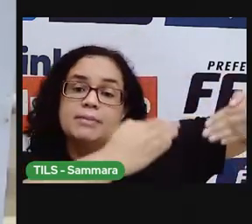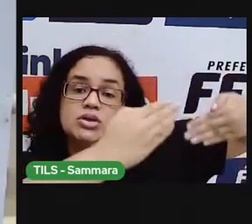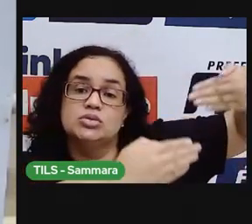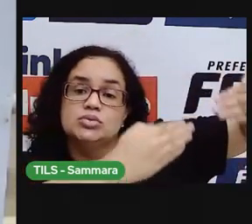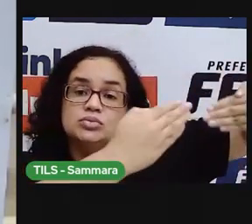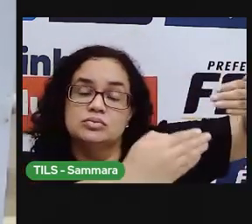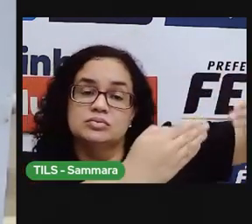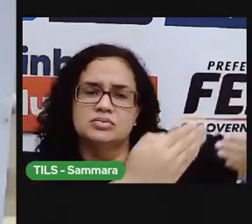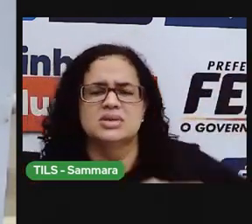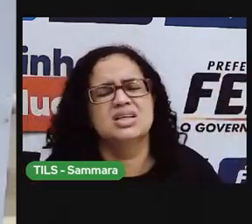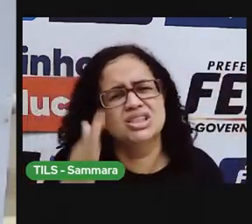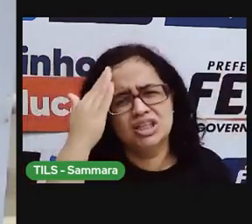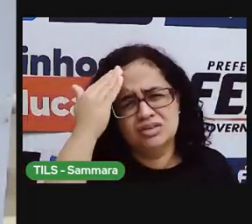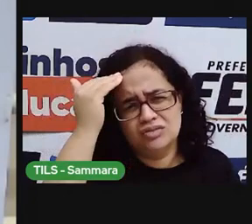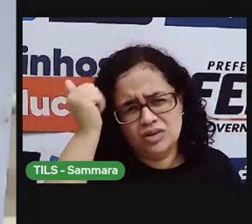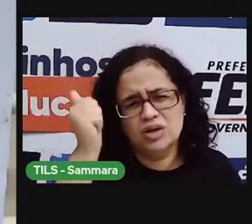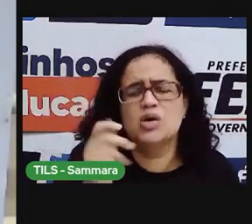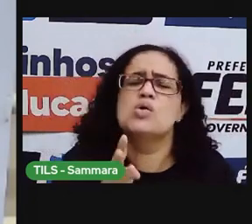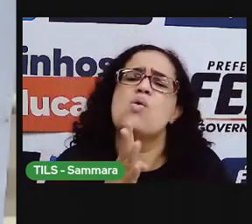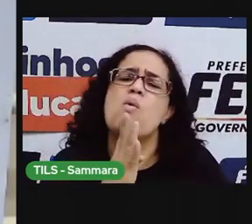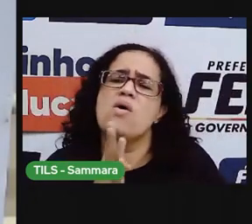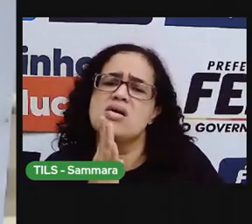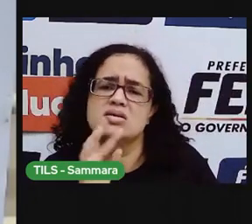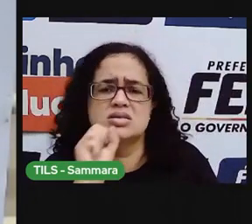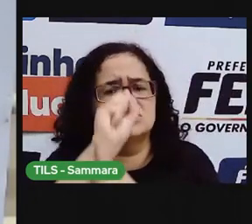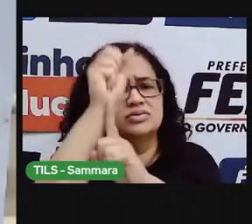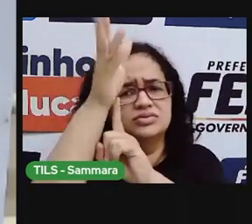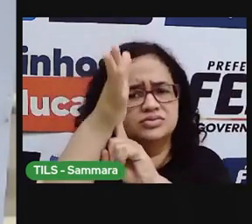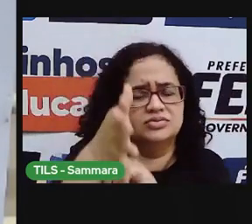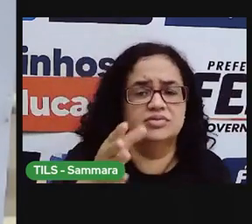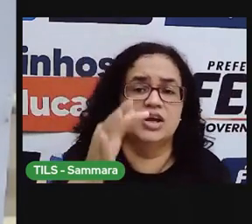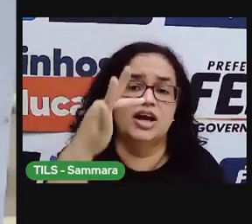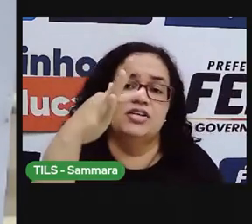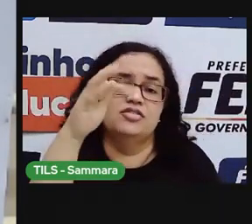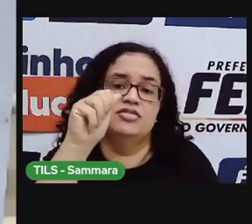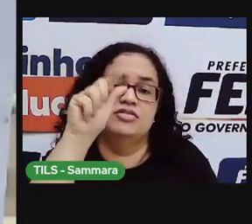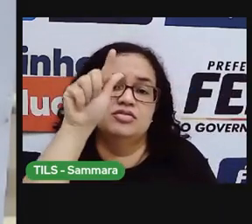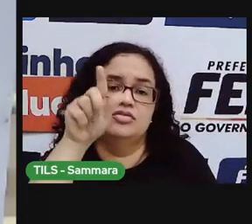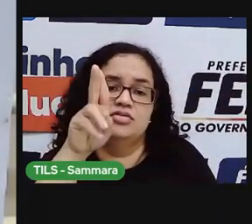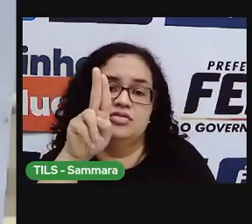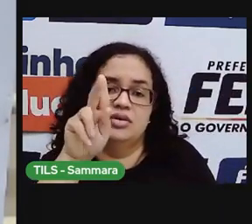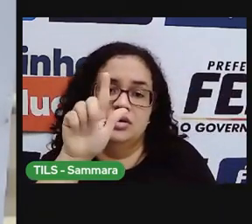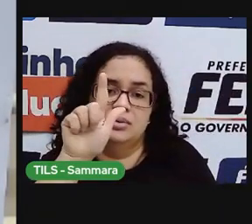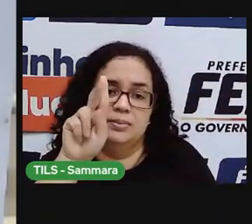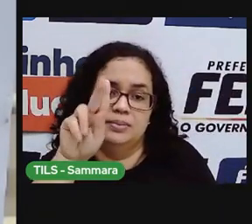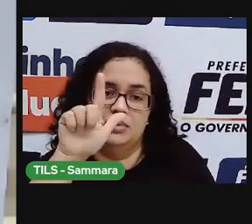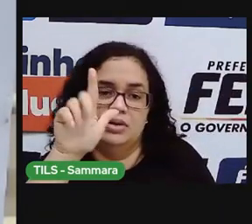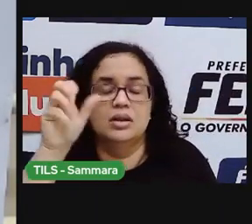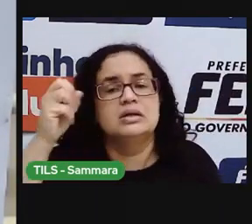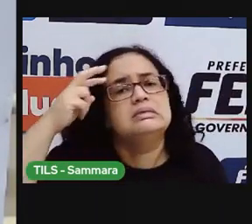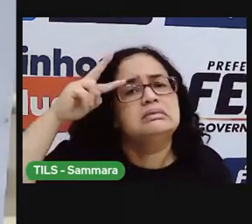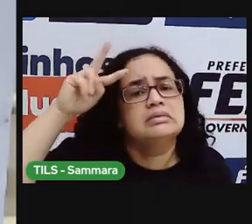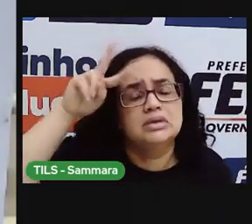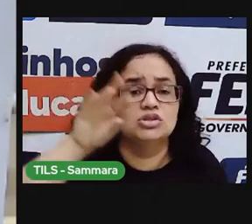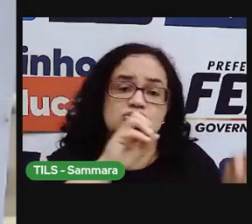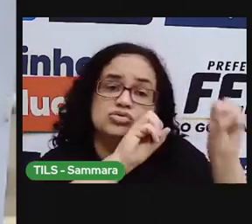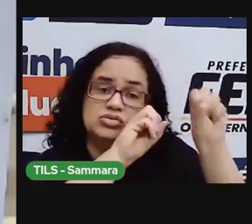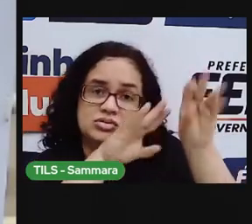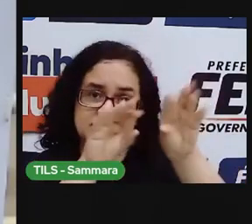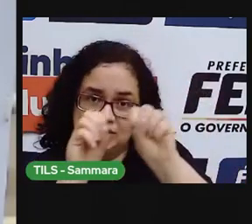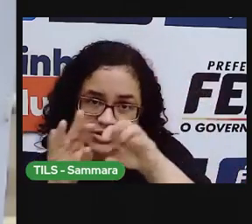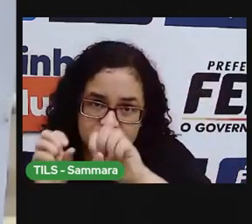durante o tempo. Você já ouviu alguma fábula? Já ouviu alguma história que no final te ensina algo?